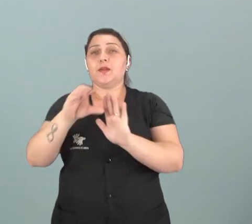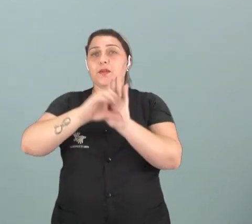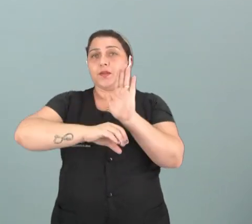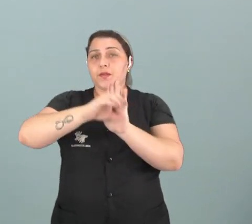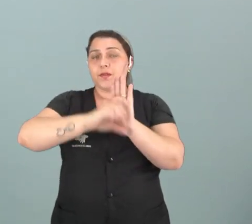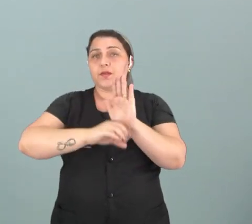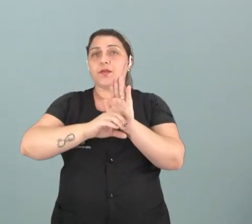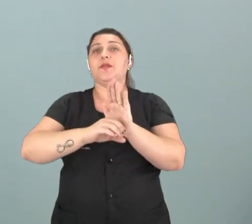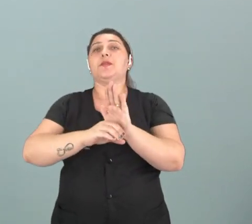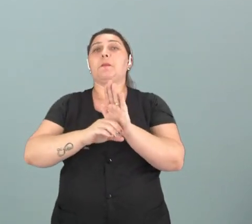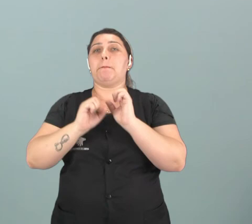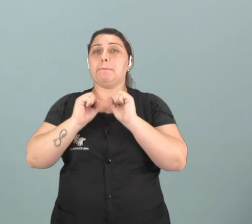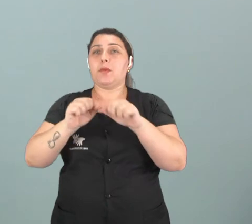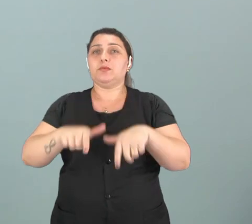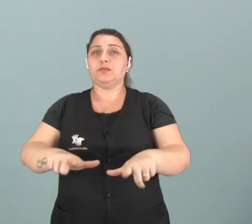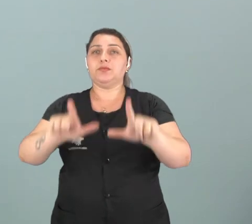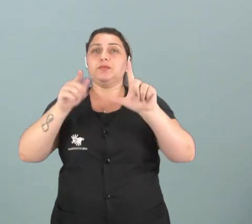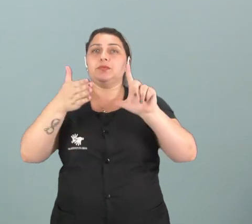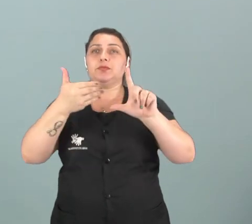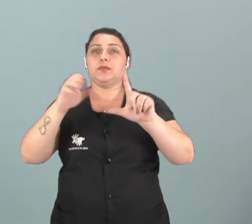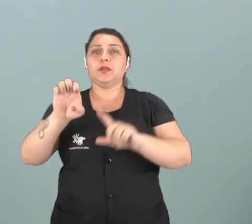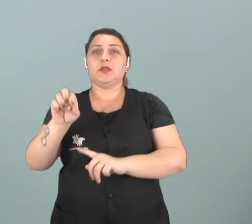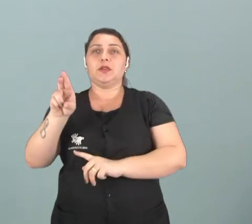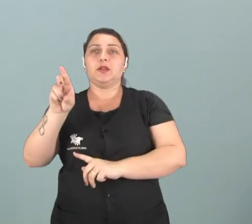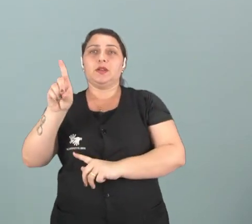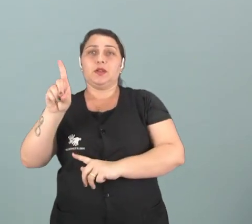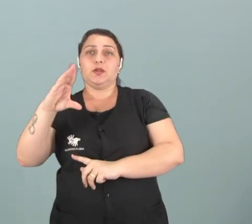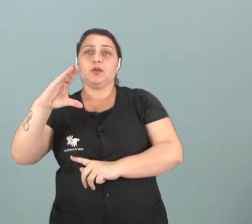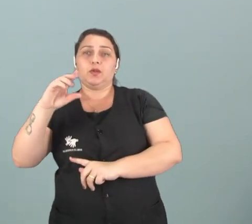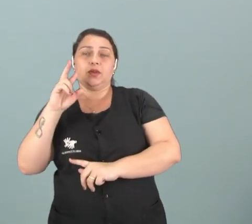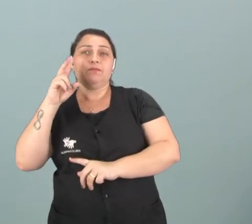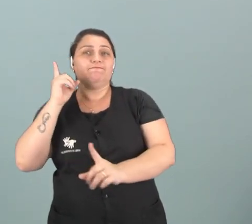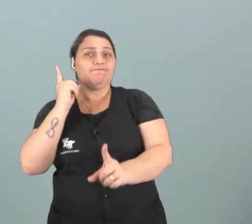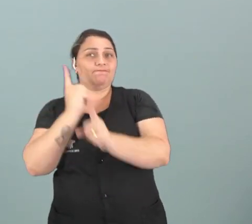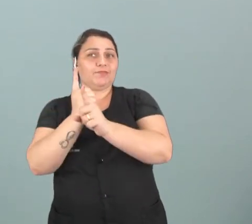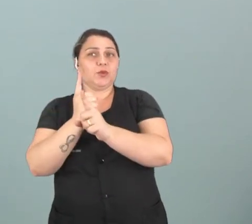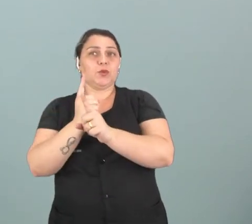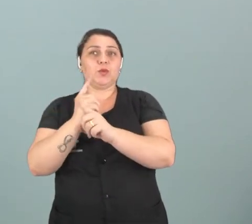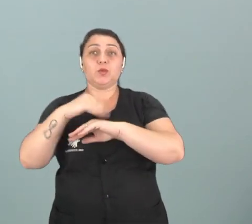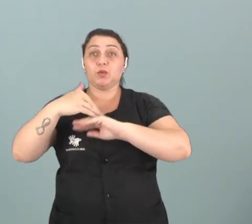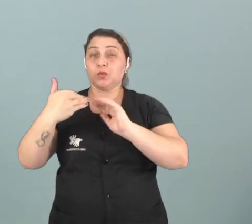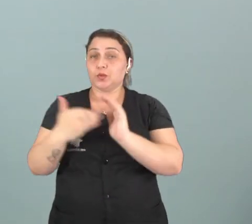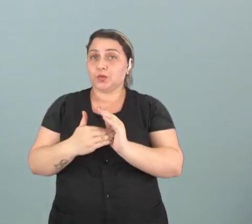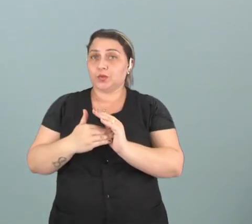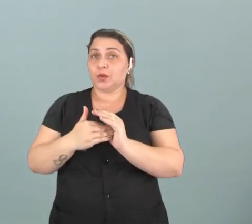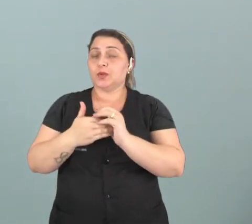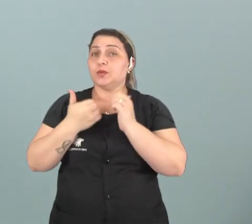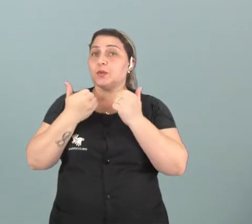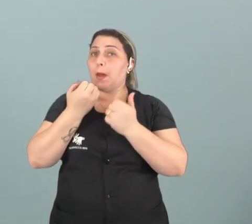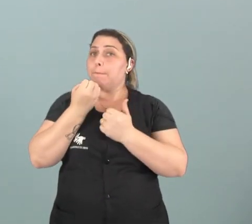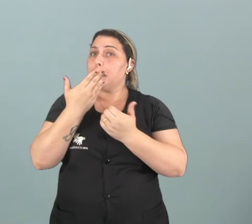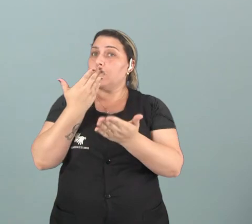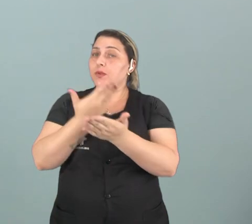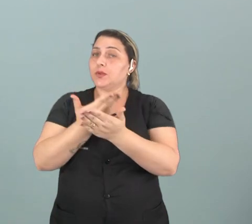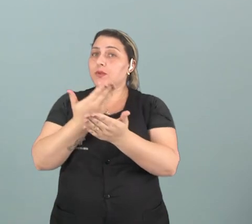conteúdo, vocês podem acessar a plataforma Eduque, que lá vocês vão encontrar tudo isso. Bons estudos e até